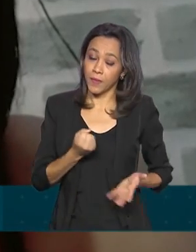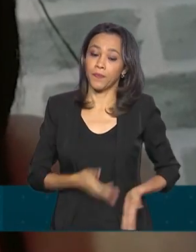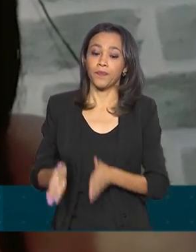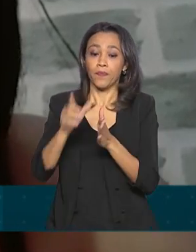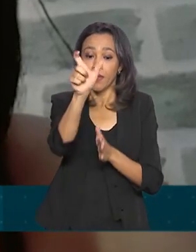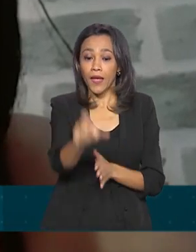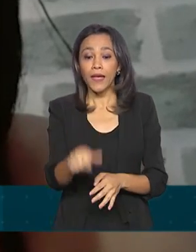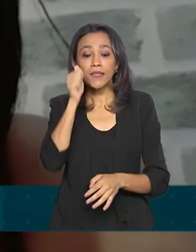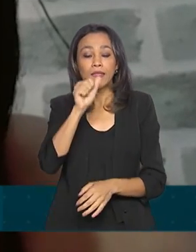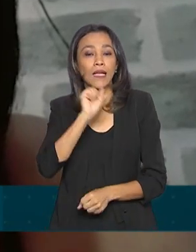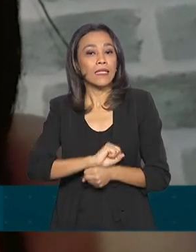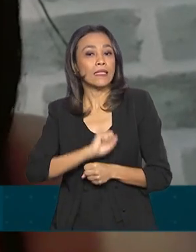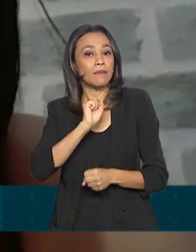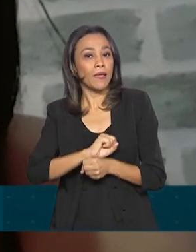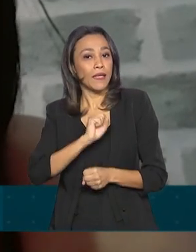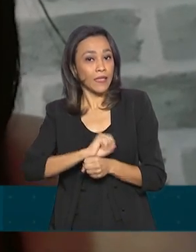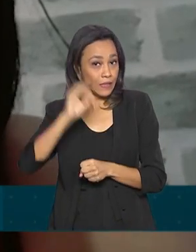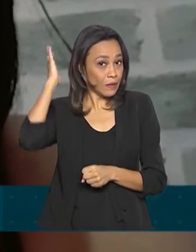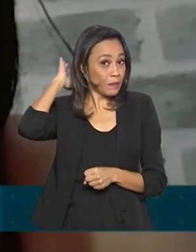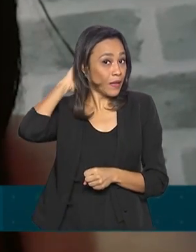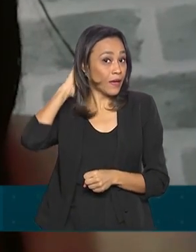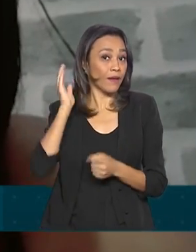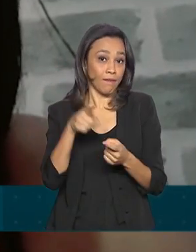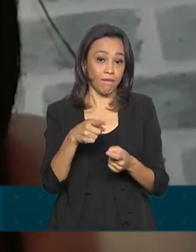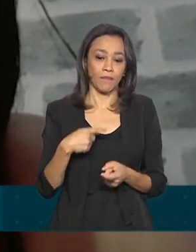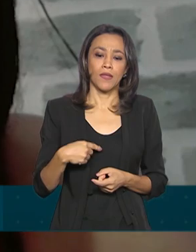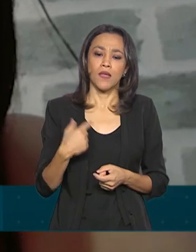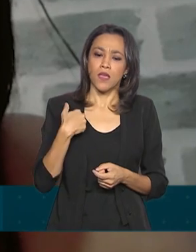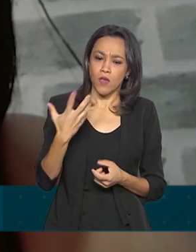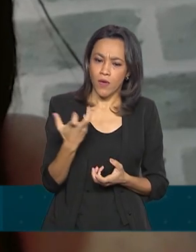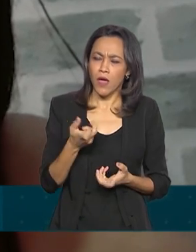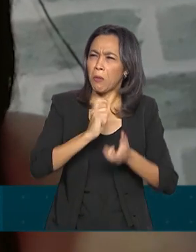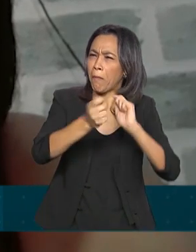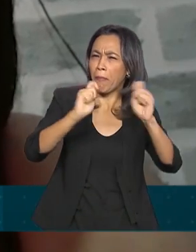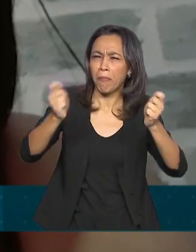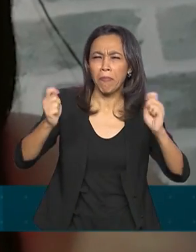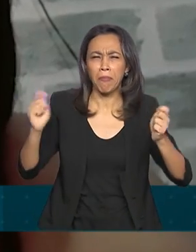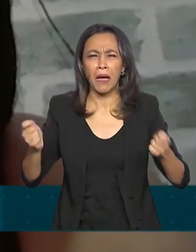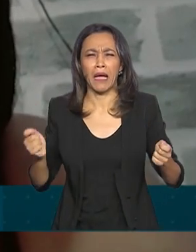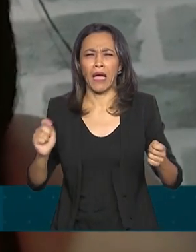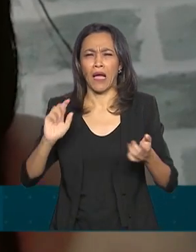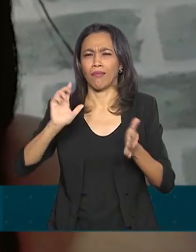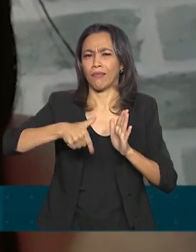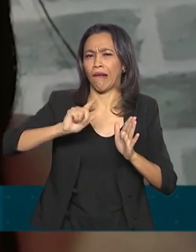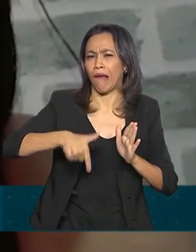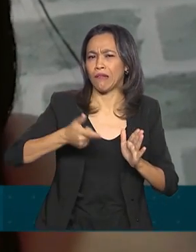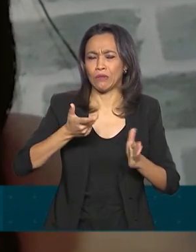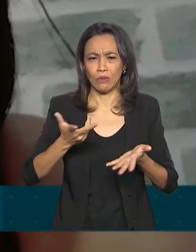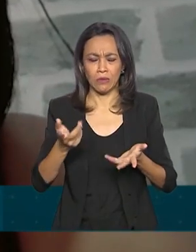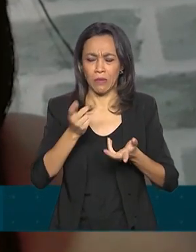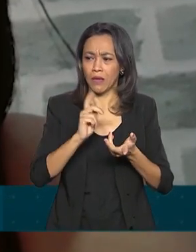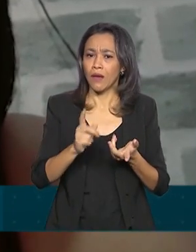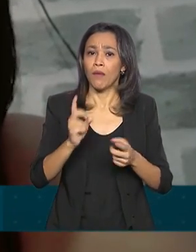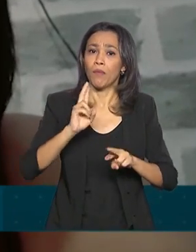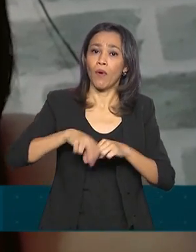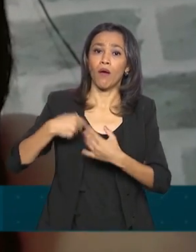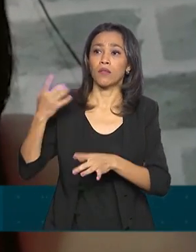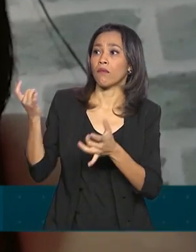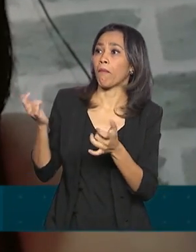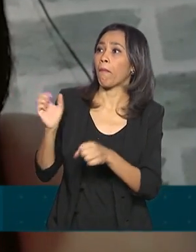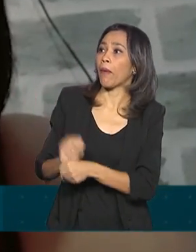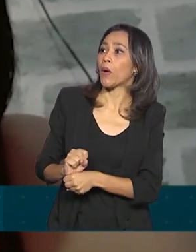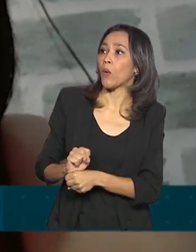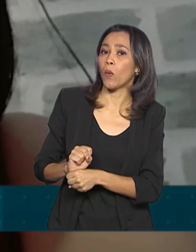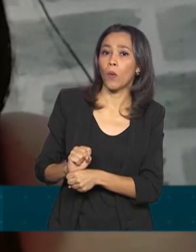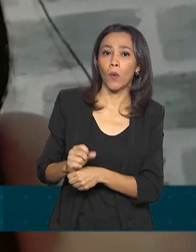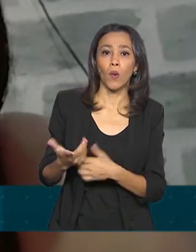está aguardando para receber. Pagar algumas contas atrasadas, né? Devido às atividades paradas, a gente ficou sem